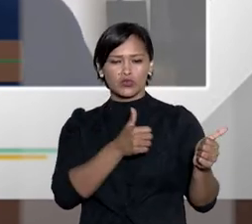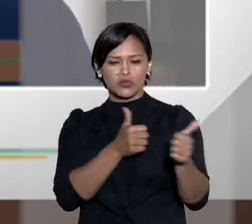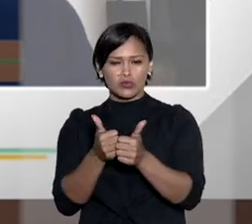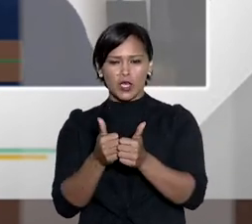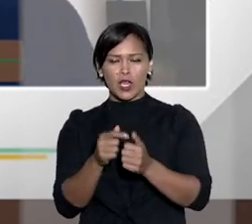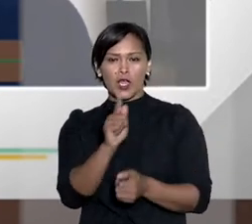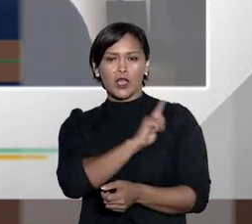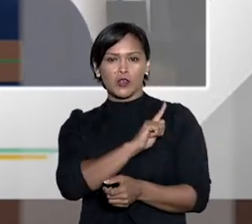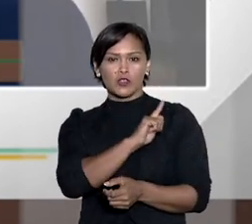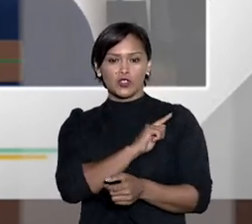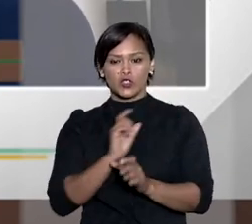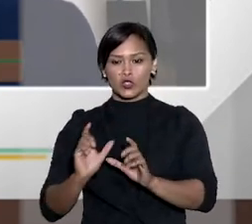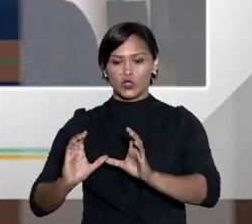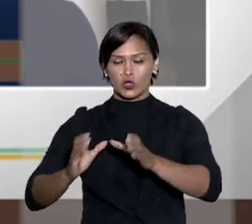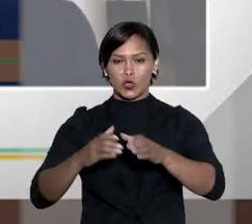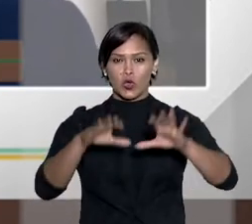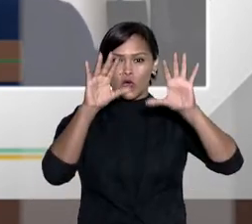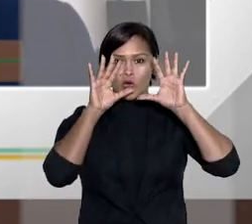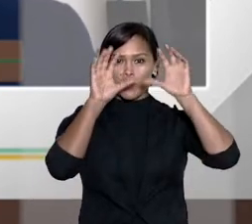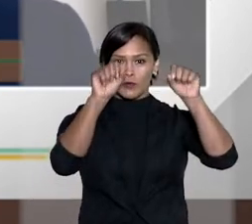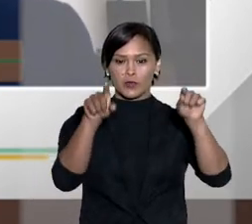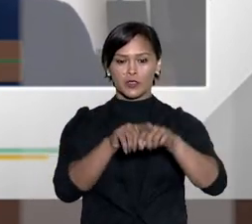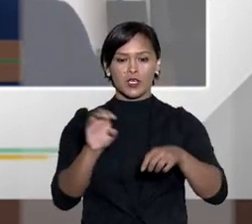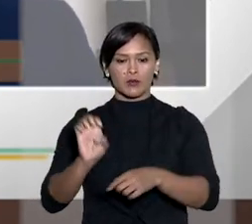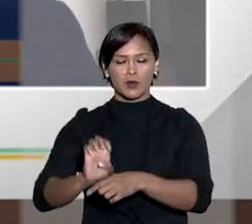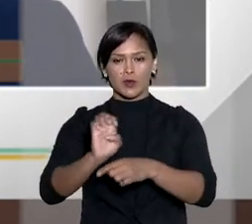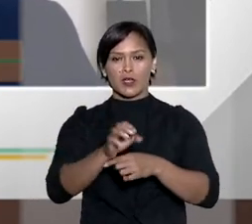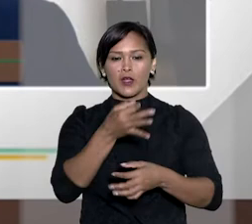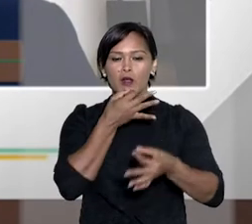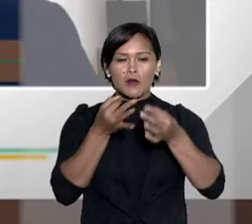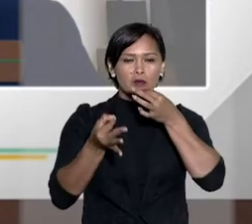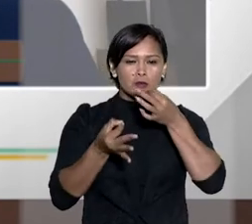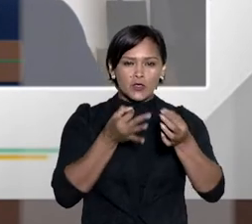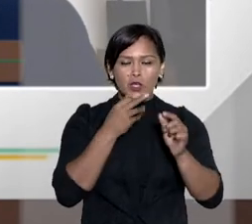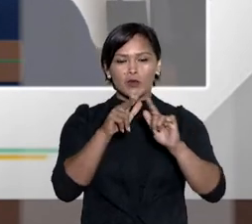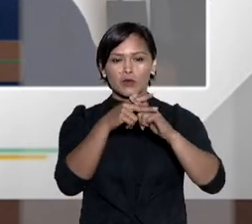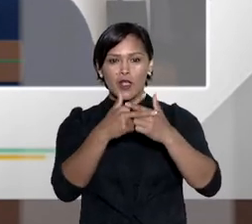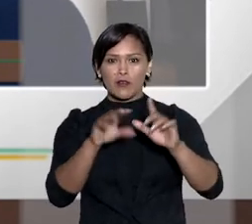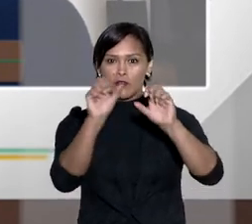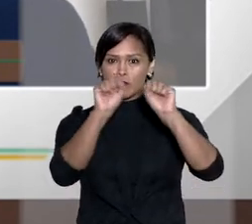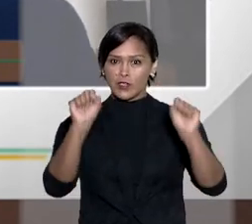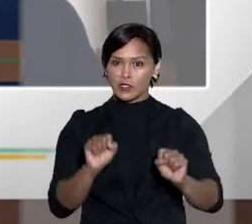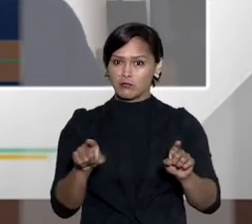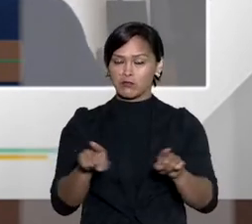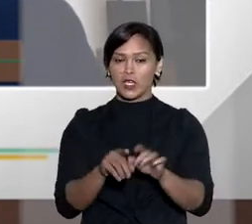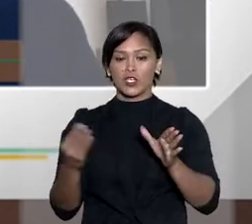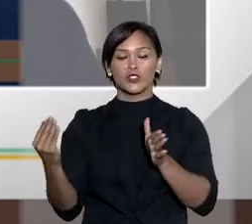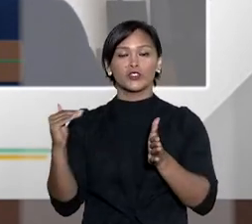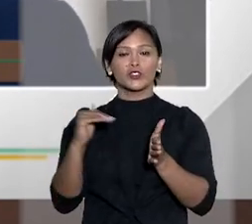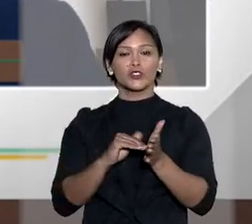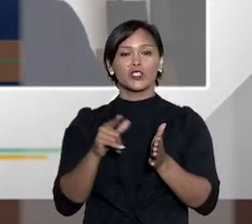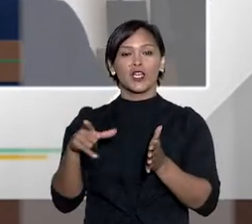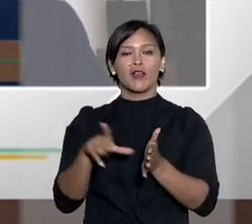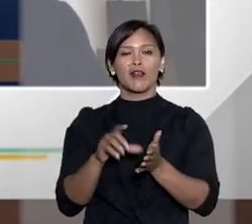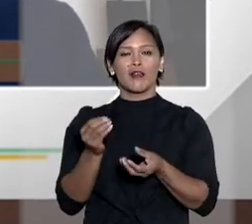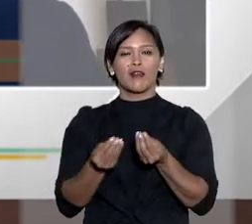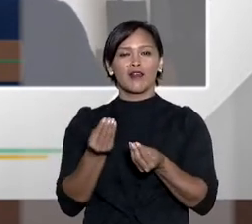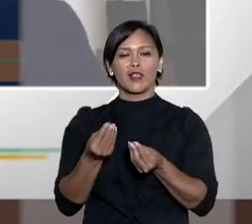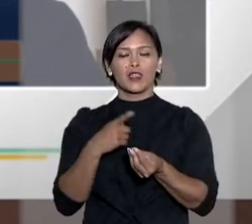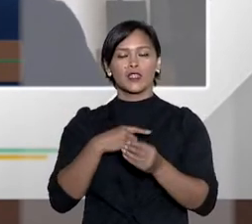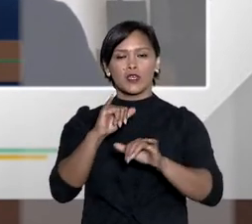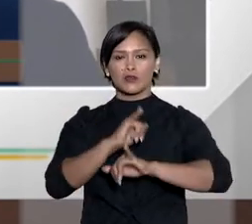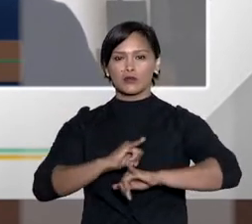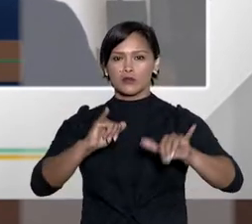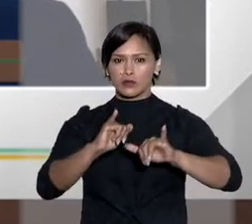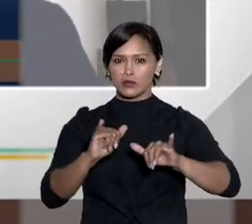gestores dos tribunais com sugestões de aperfeiçoamento do sistema, chegando ao ponto de ter seus enunciados